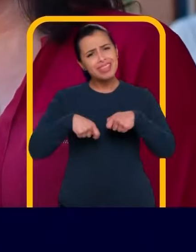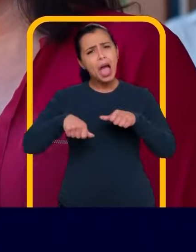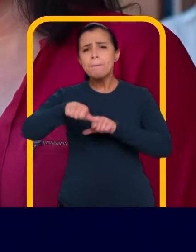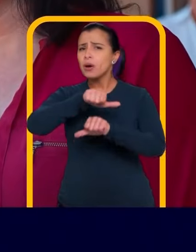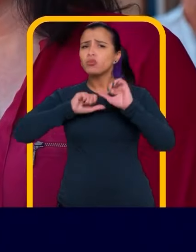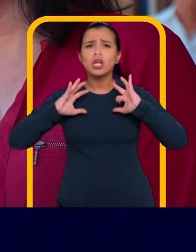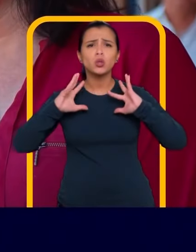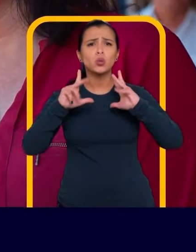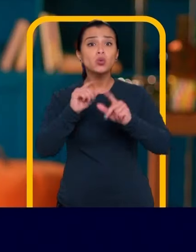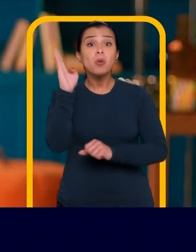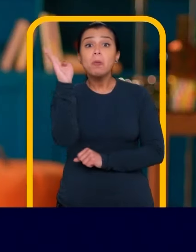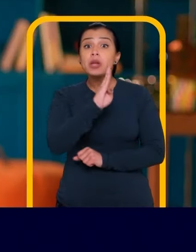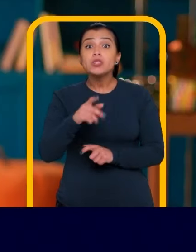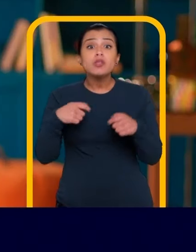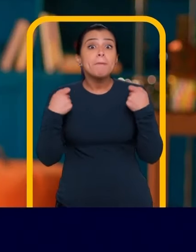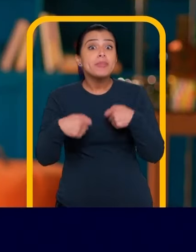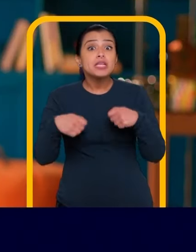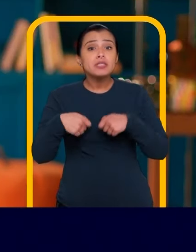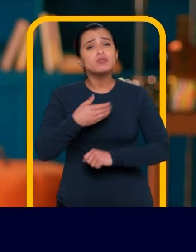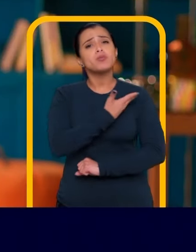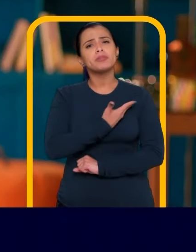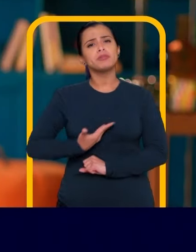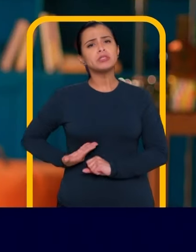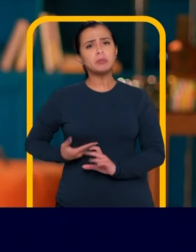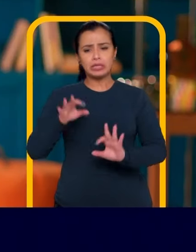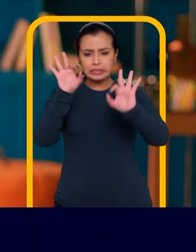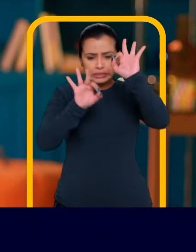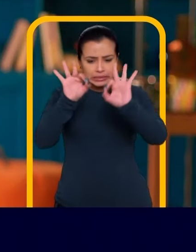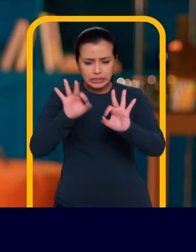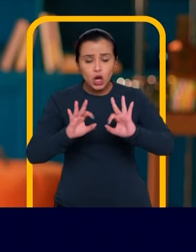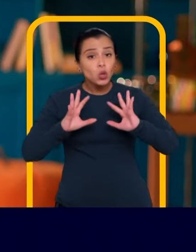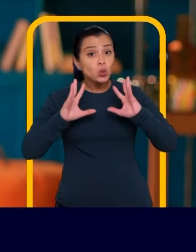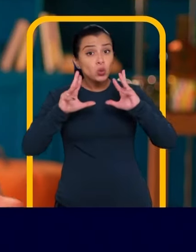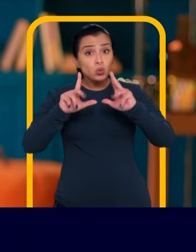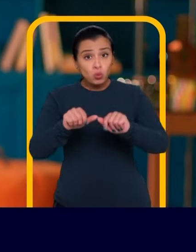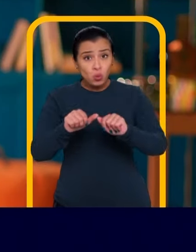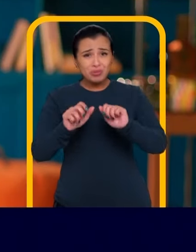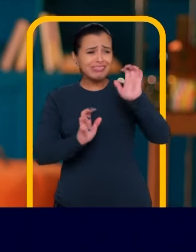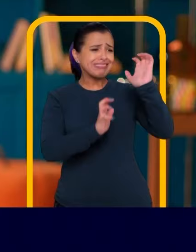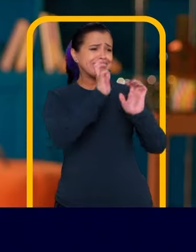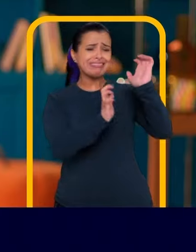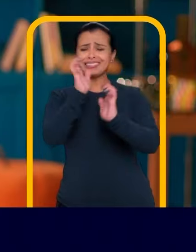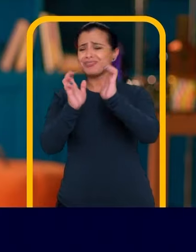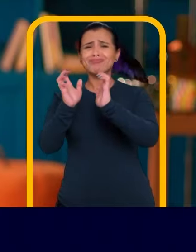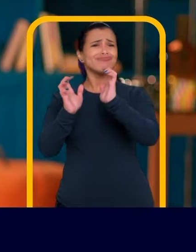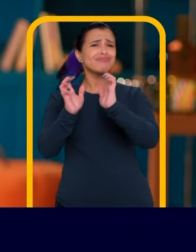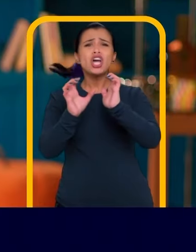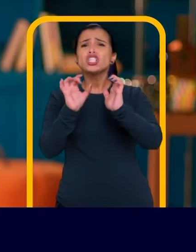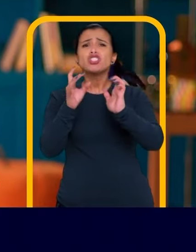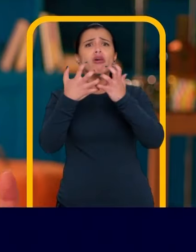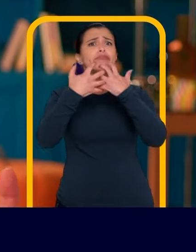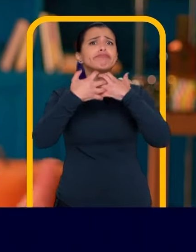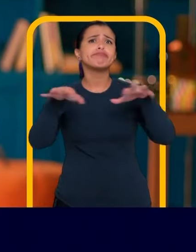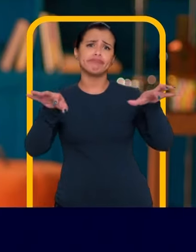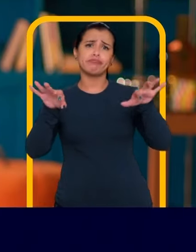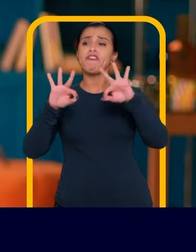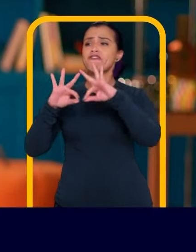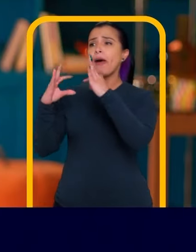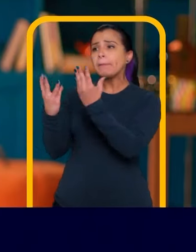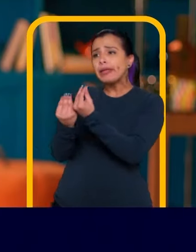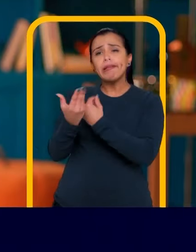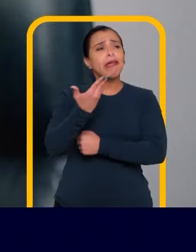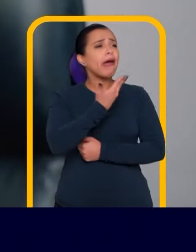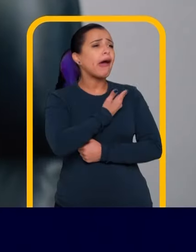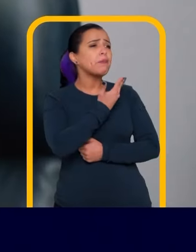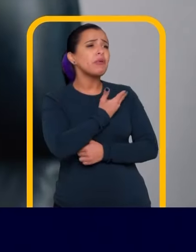tudo isso O Brasil está precisando De um presidente para arrumar a casa Para acabar com essa briga toda Que só tem dividido as famílias E